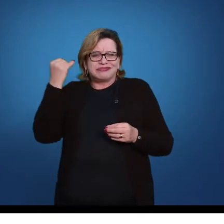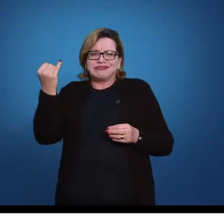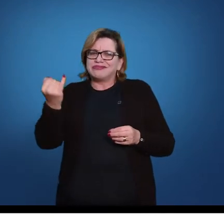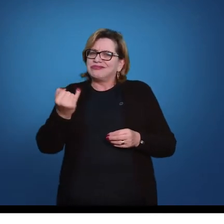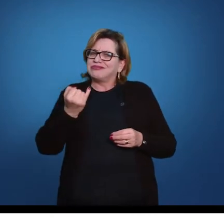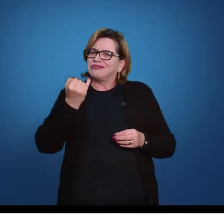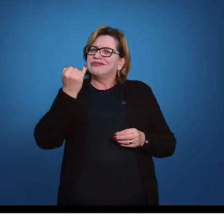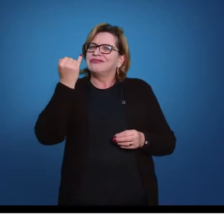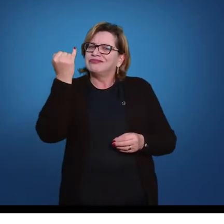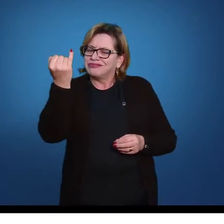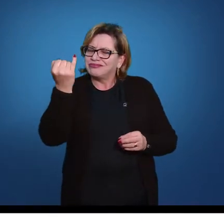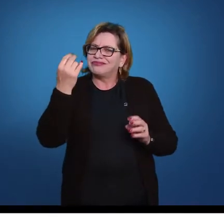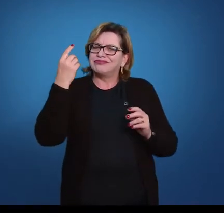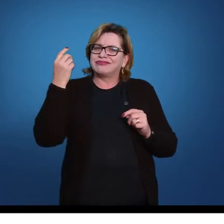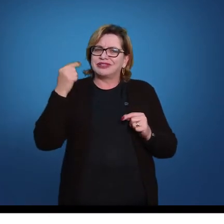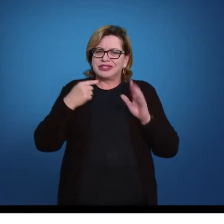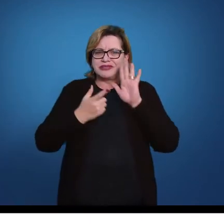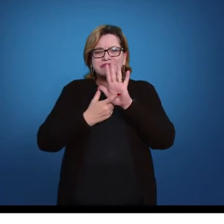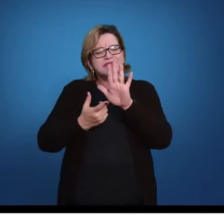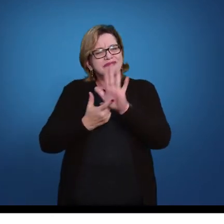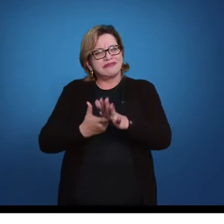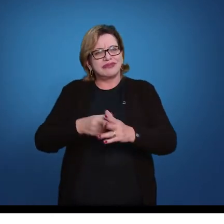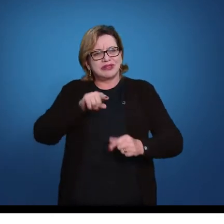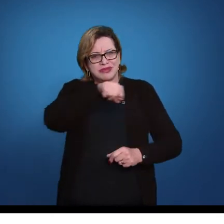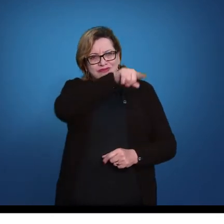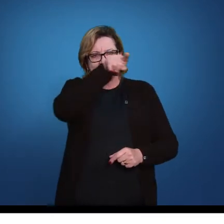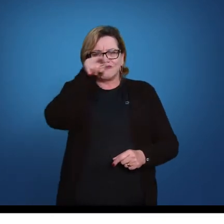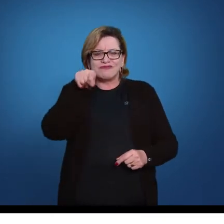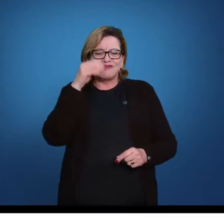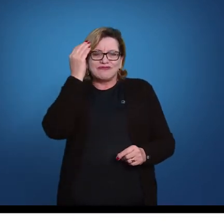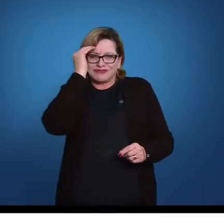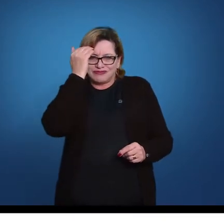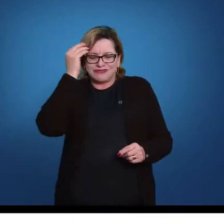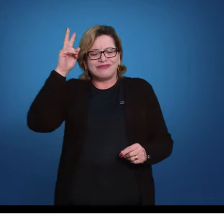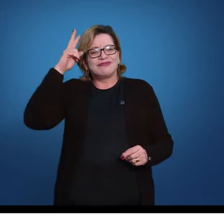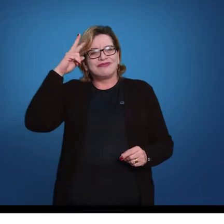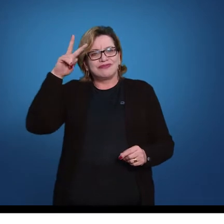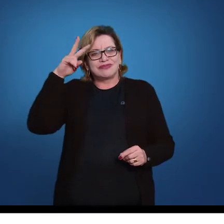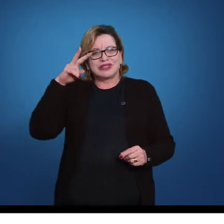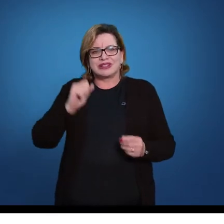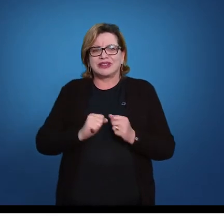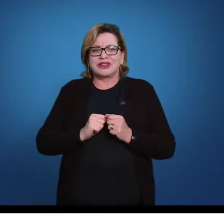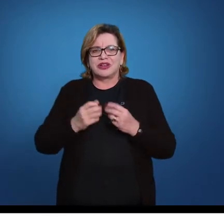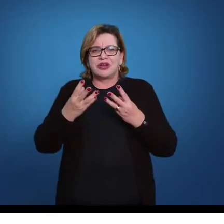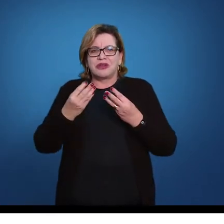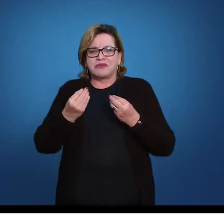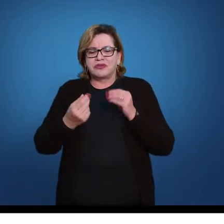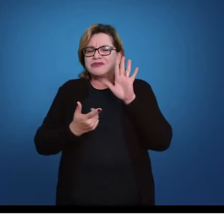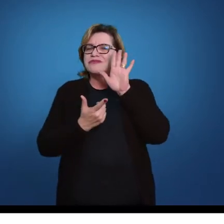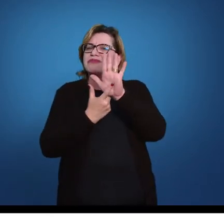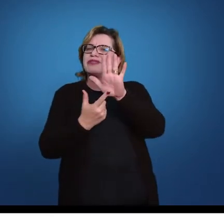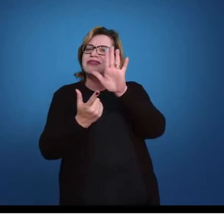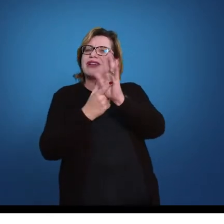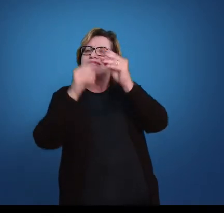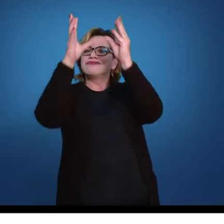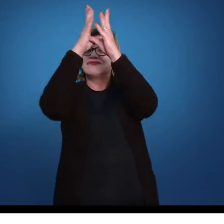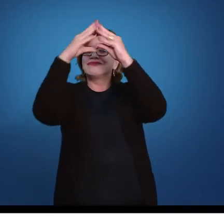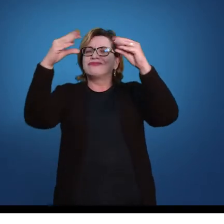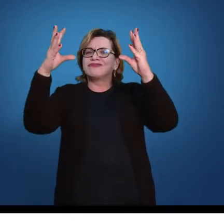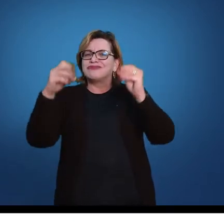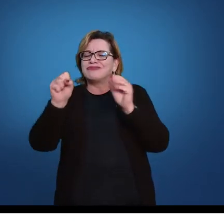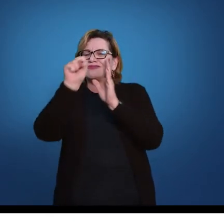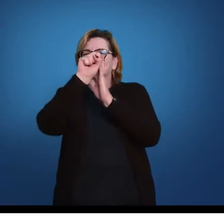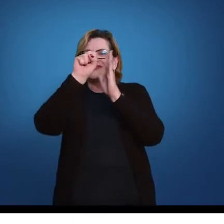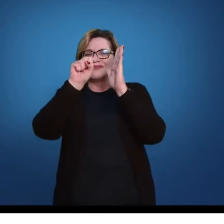para a gente entender um pouco essa história. Muitos anúncios e propagandas de circo no